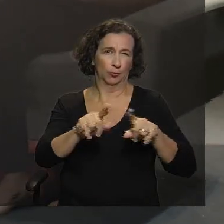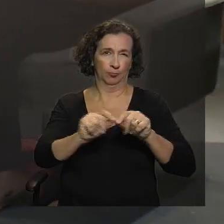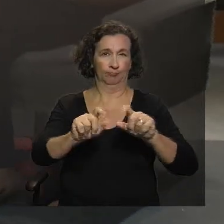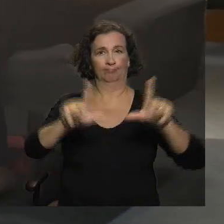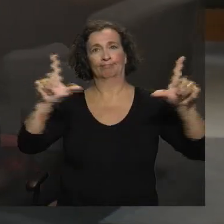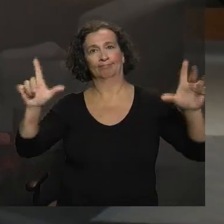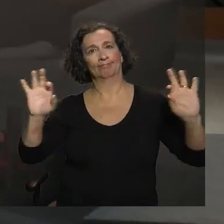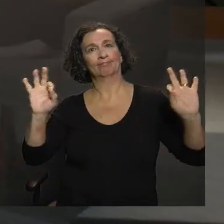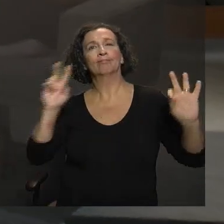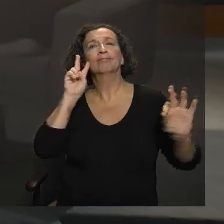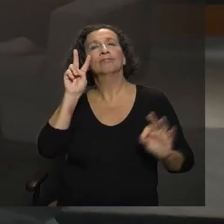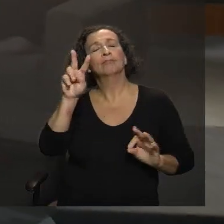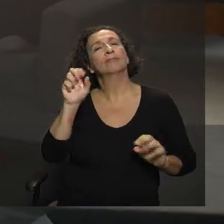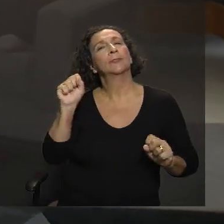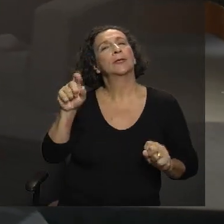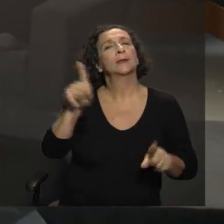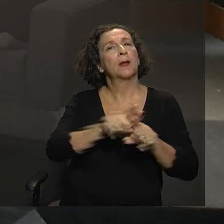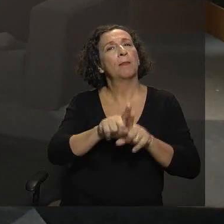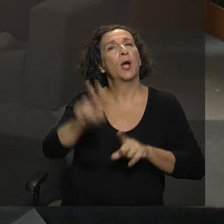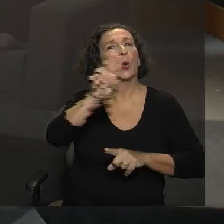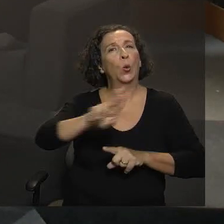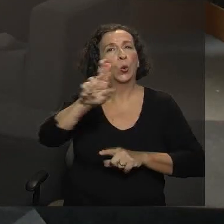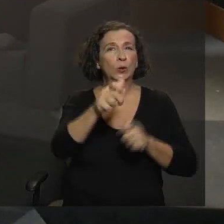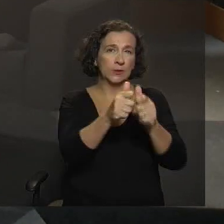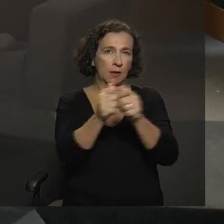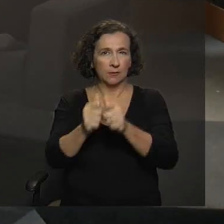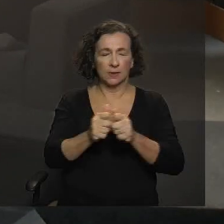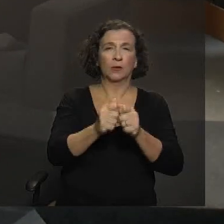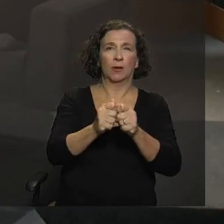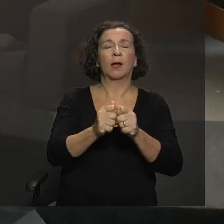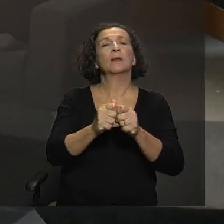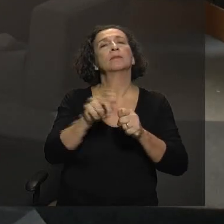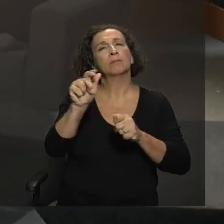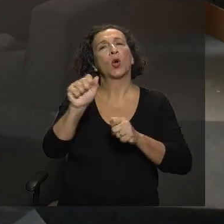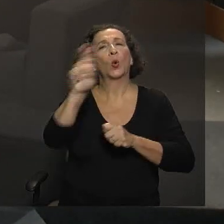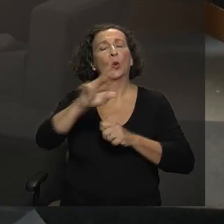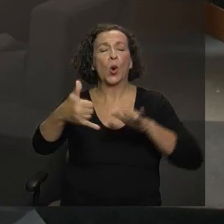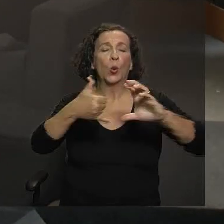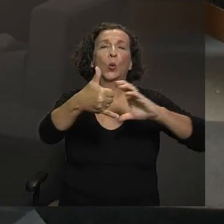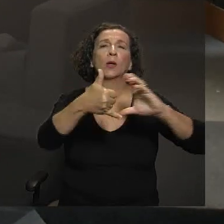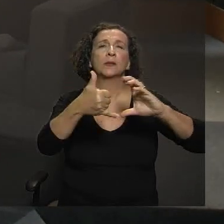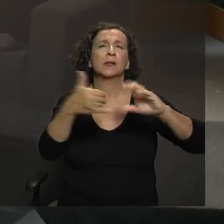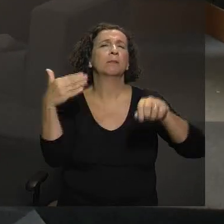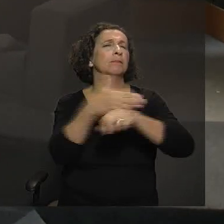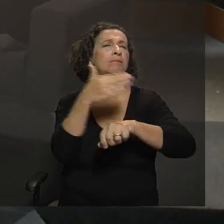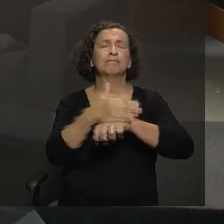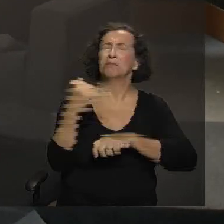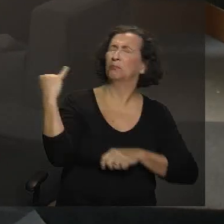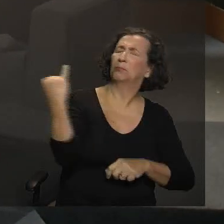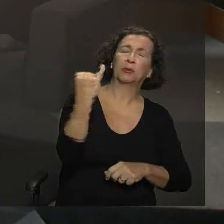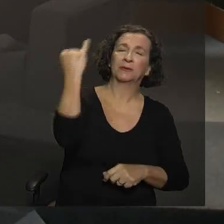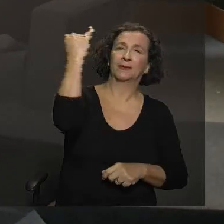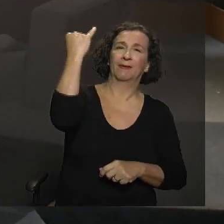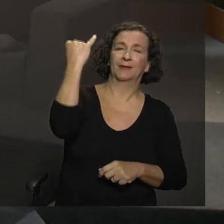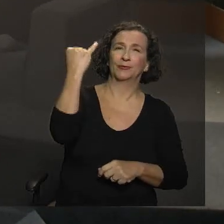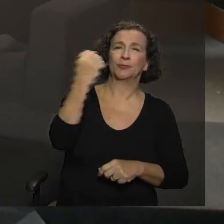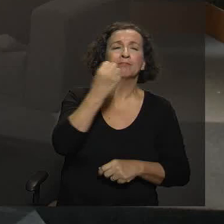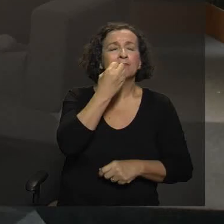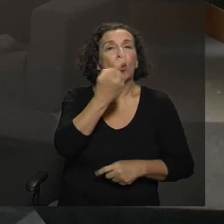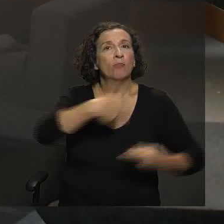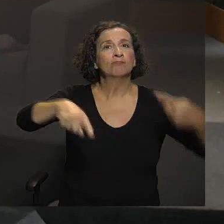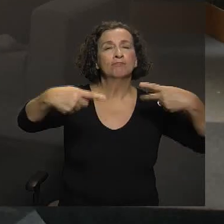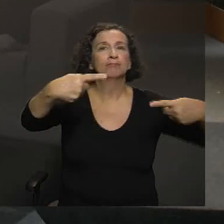maior e quiser usar aí o celular, a gente tem o WhatsApp. Participe, a sua participação é super importante, enriquece a